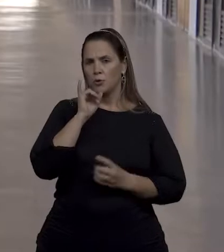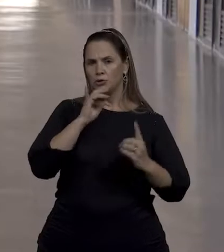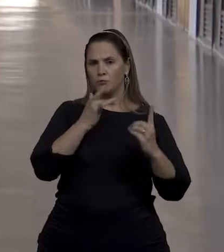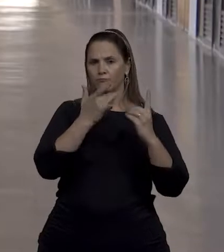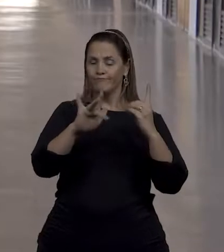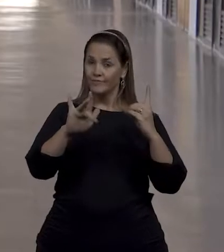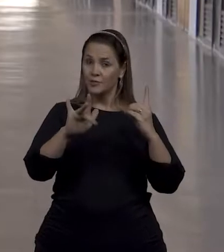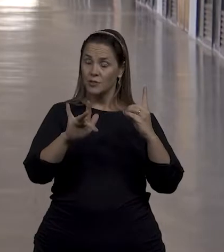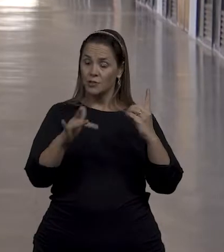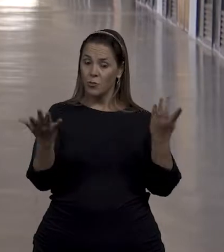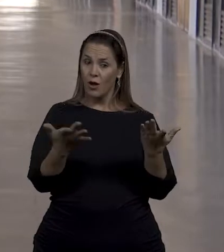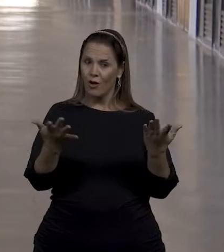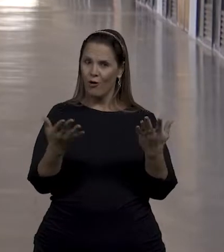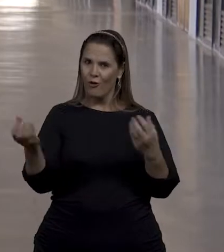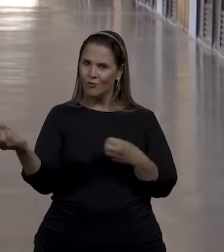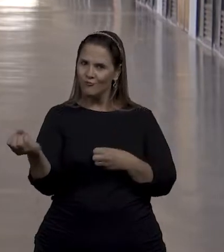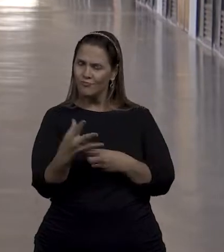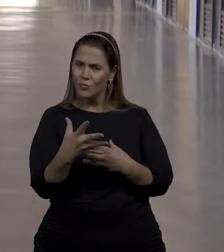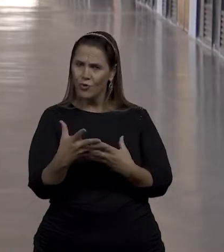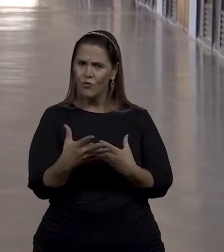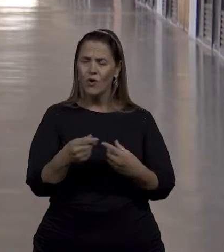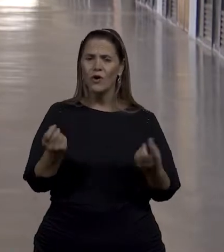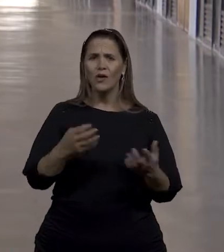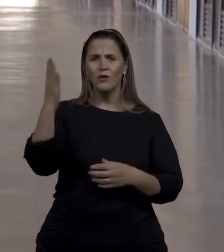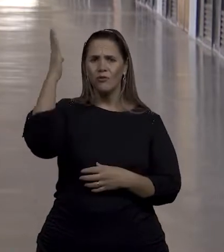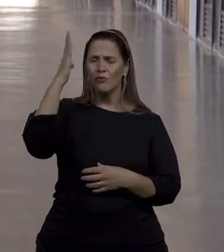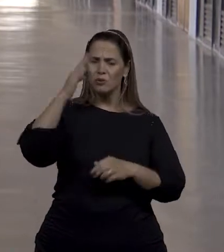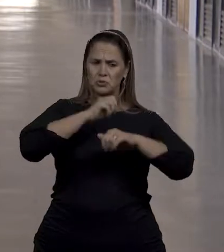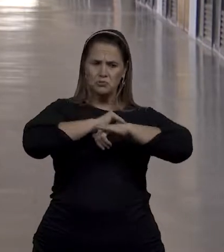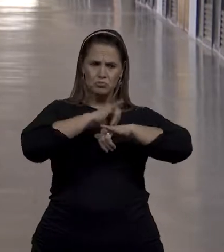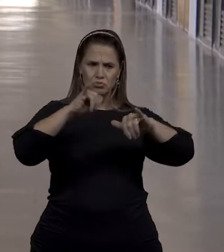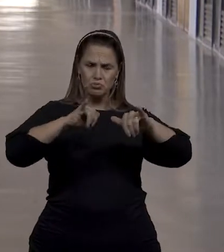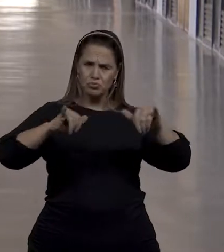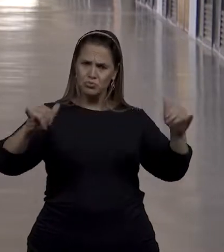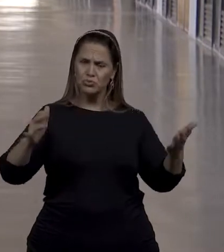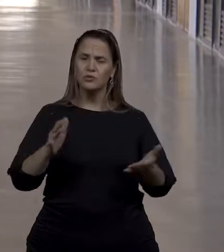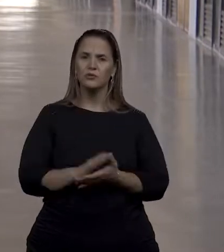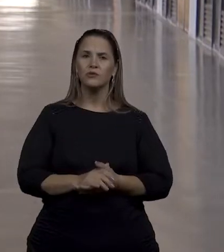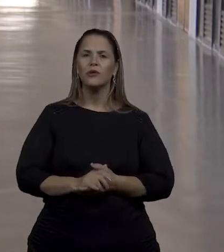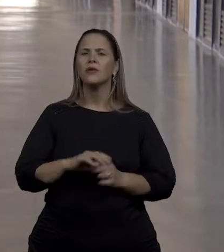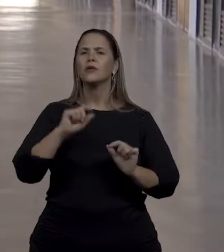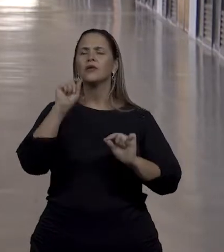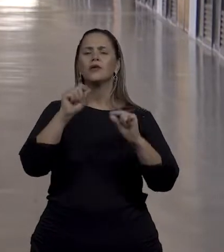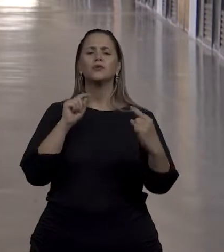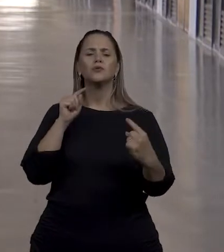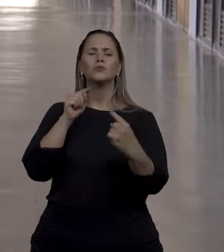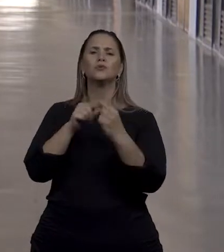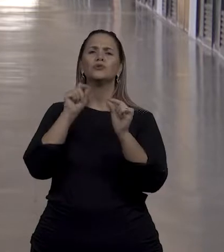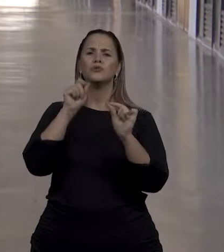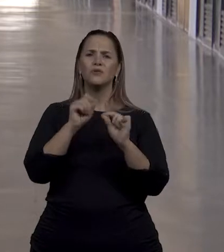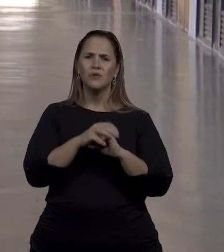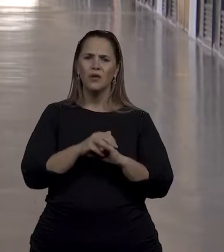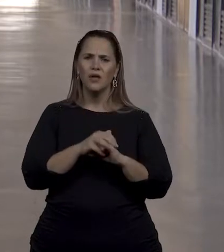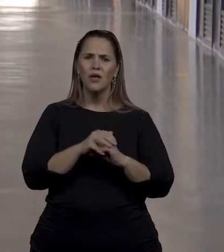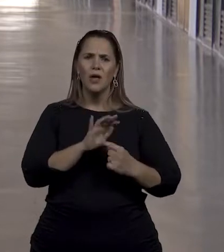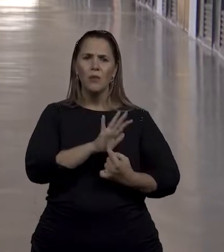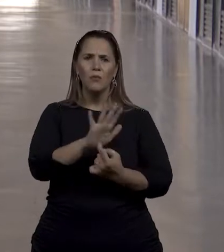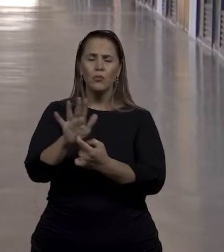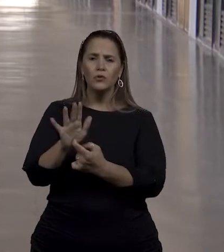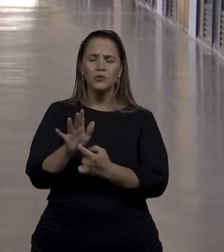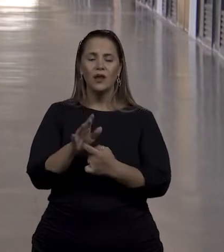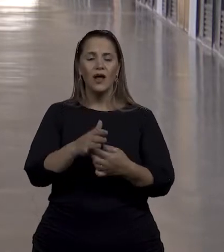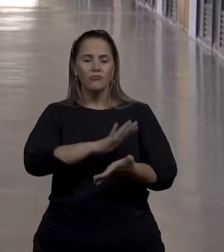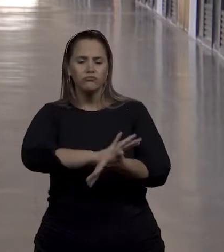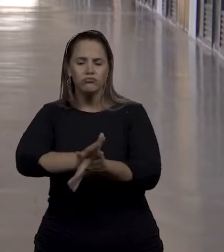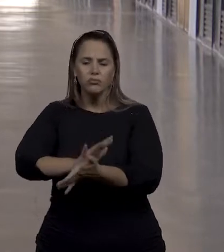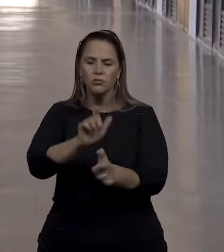Capacitismo é um termo novo que tem chegado no vocabulário brasileiro muito recentemente que trata do preconceito contra